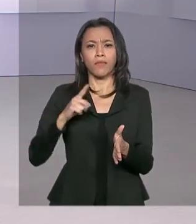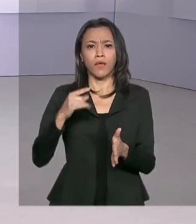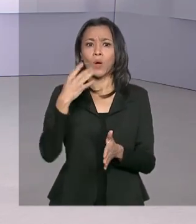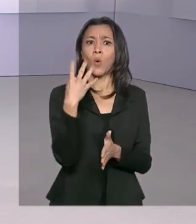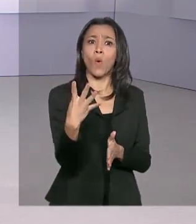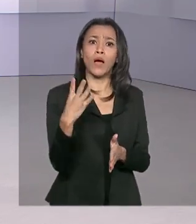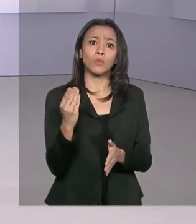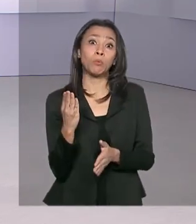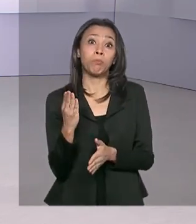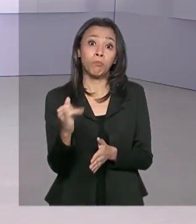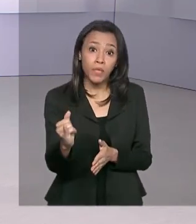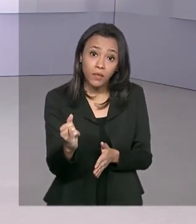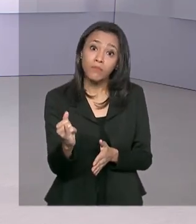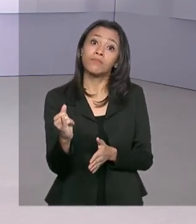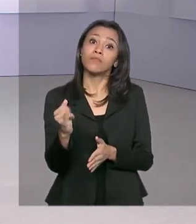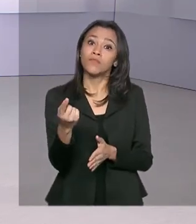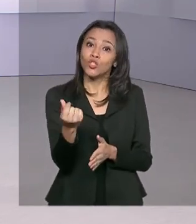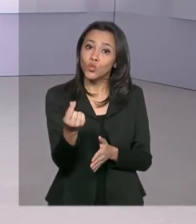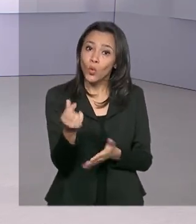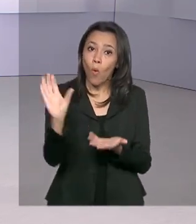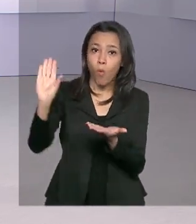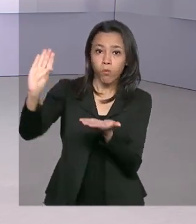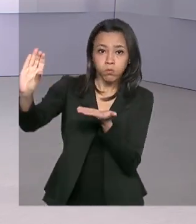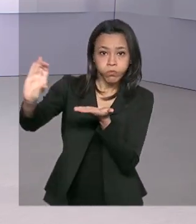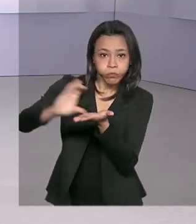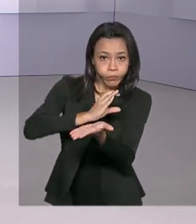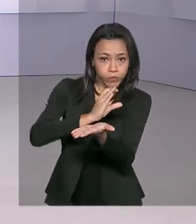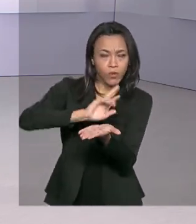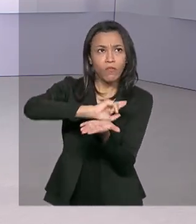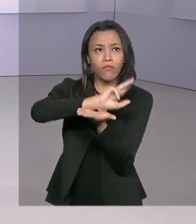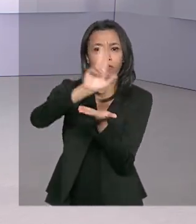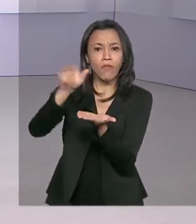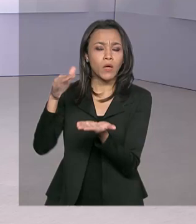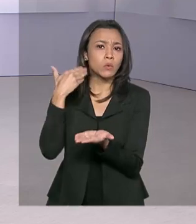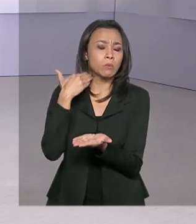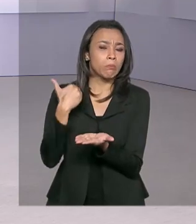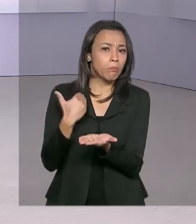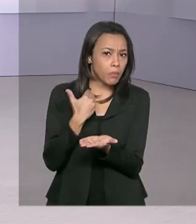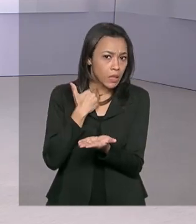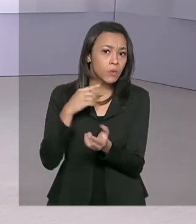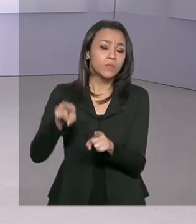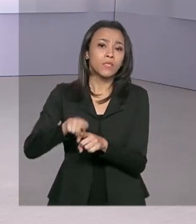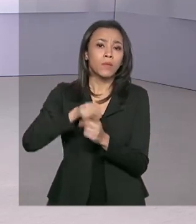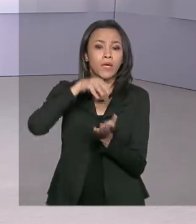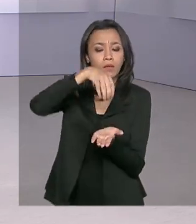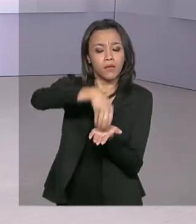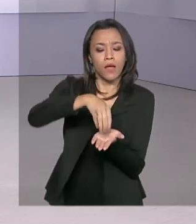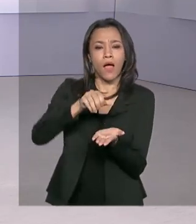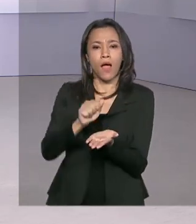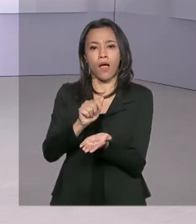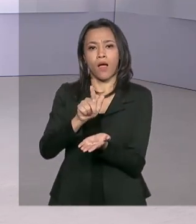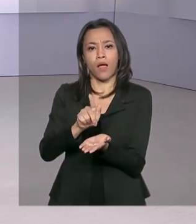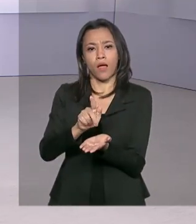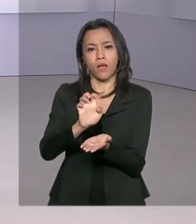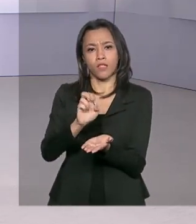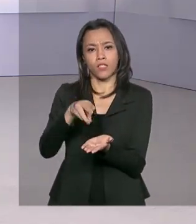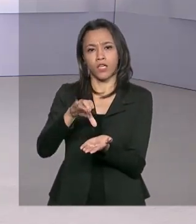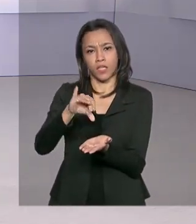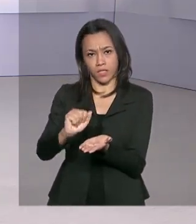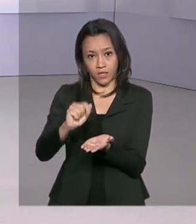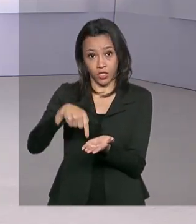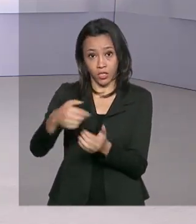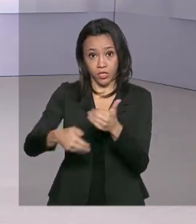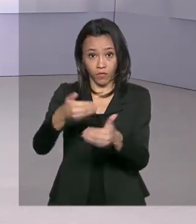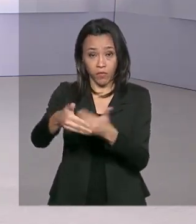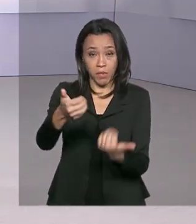dólares em crédito externo de bancos multilaterais e agências de desenvolvimento internacionais para apoiar as